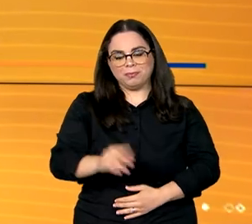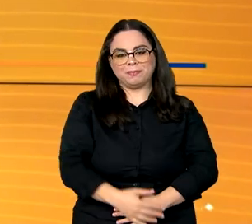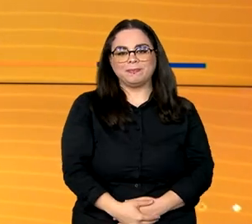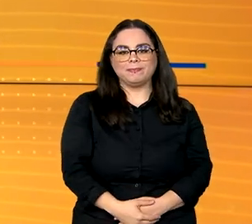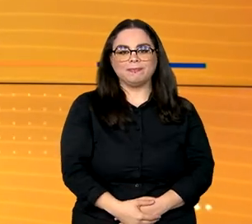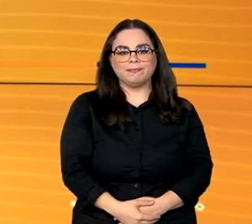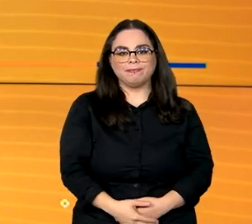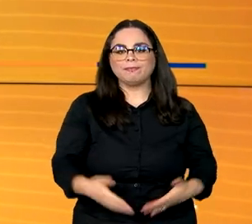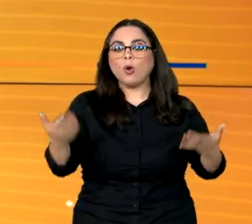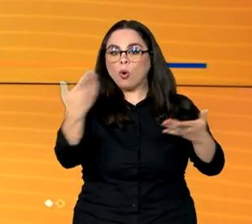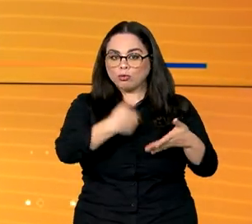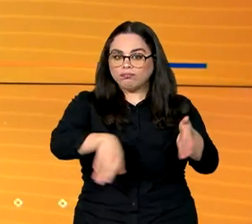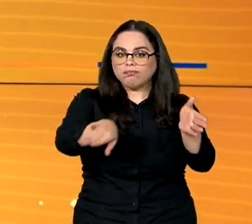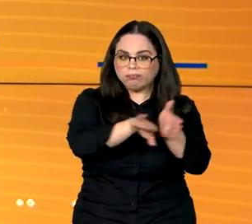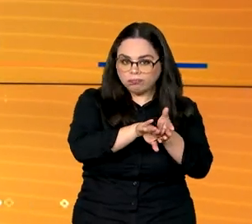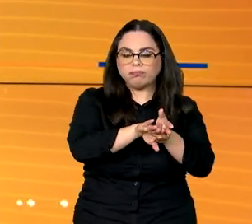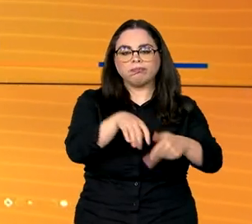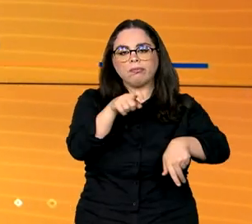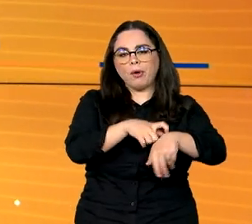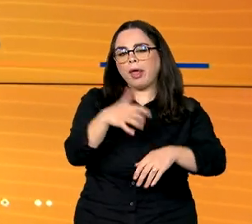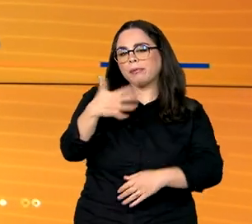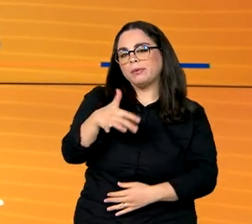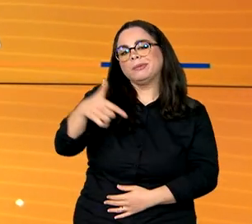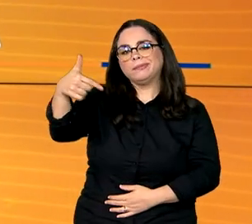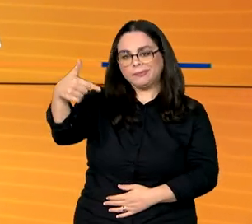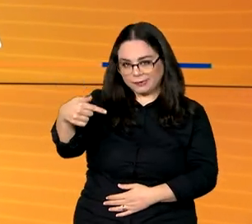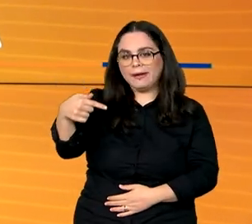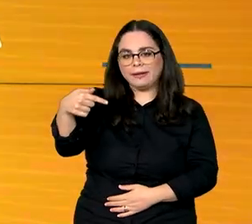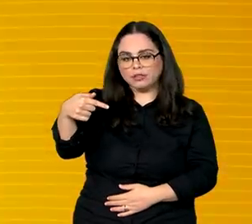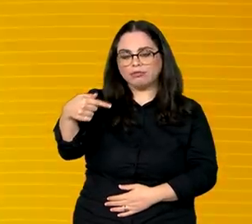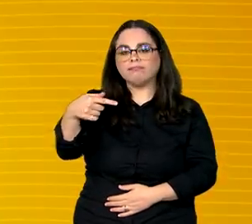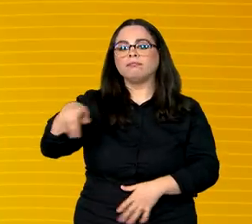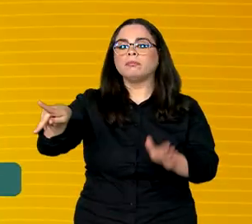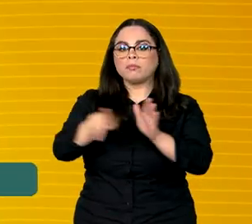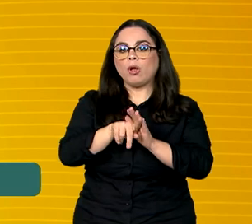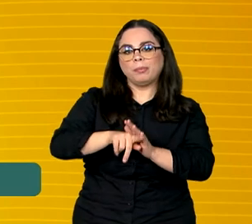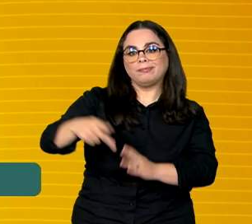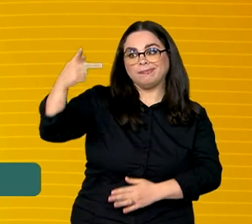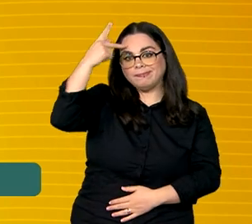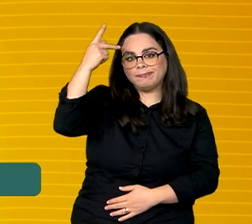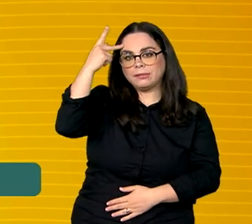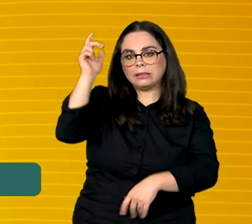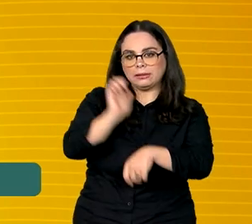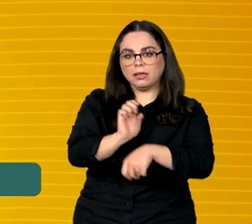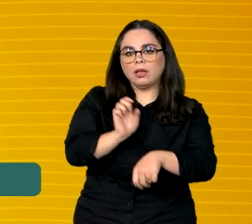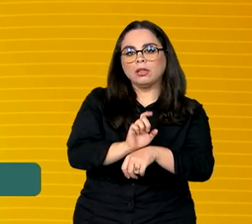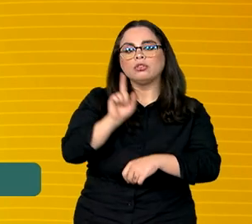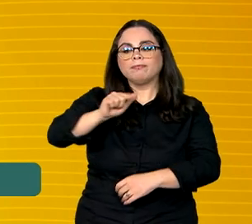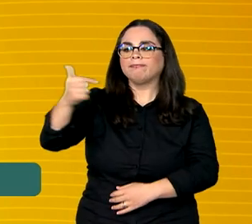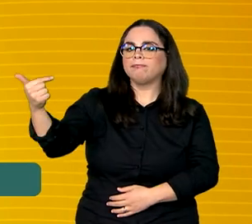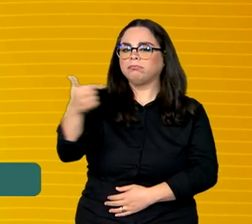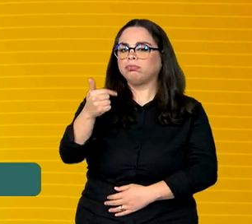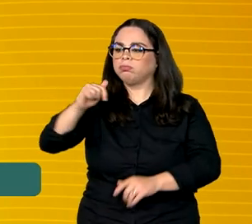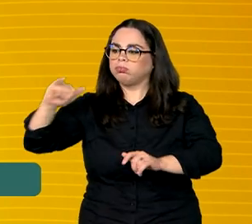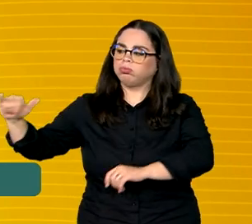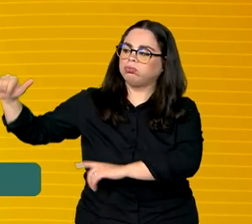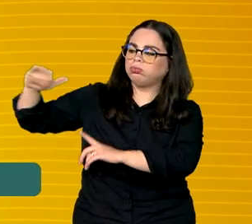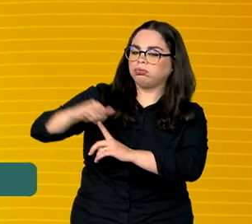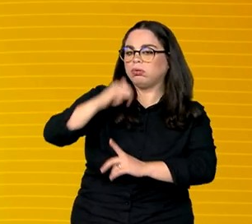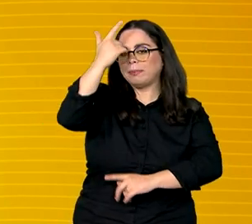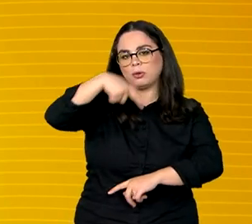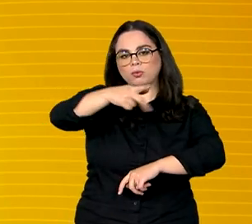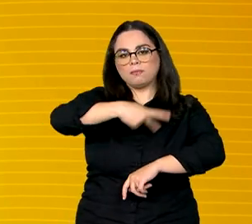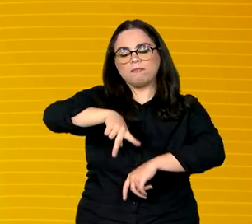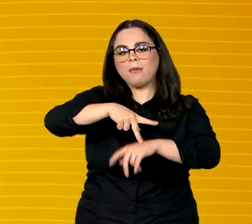Chegou hoje cedo, por volta das 7 horas da manhã, na base aérea de São Paulo, o segundo voo de repatriados do